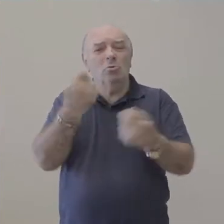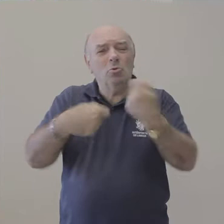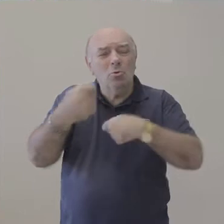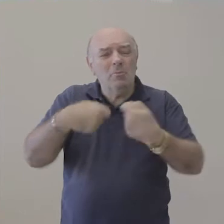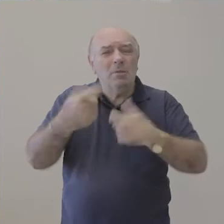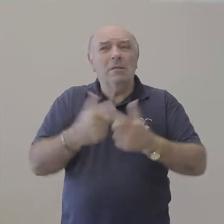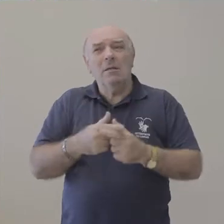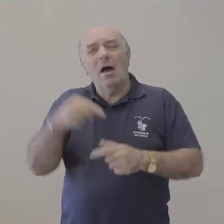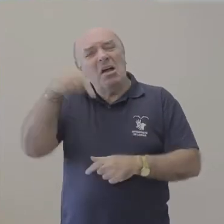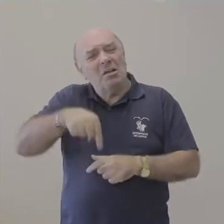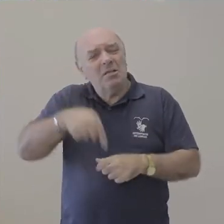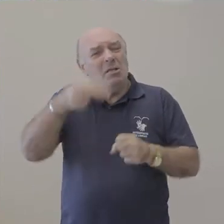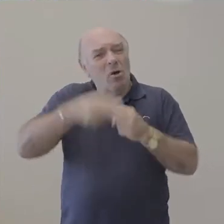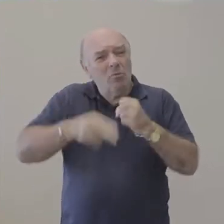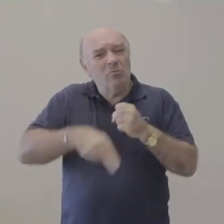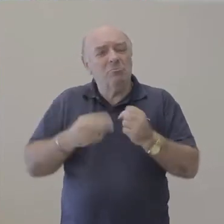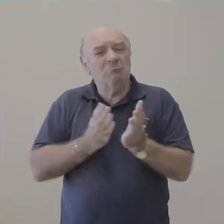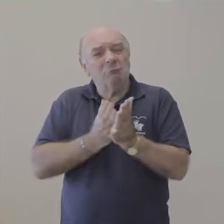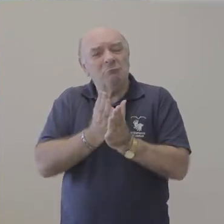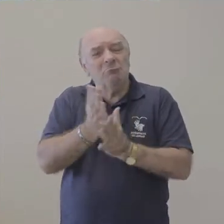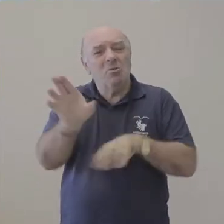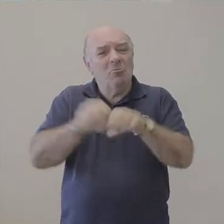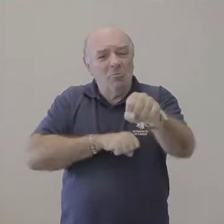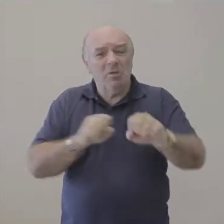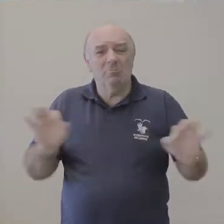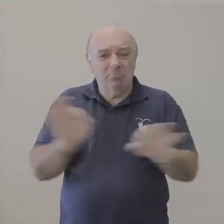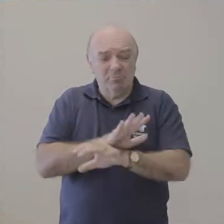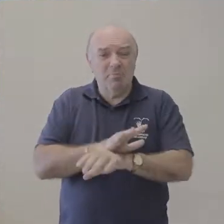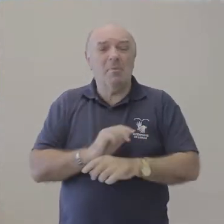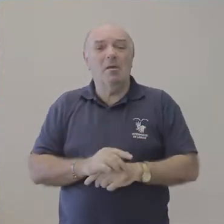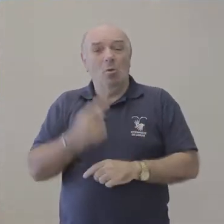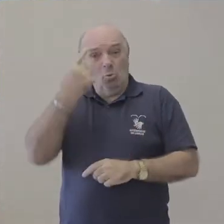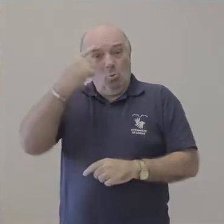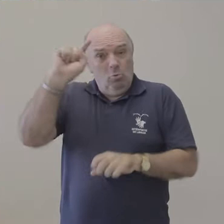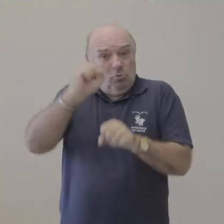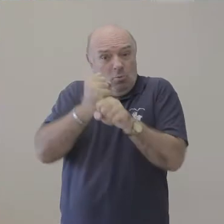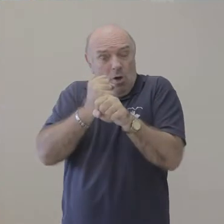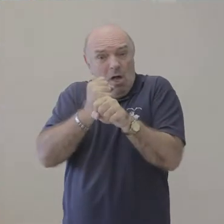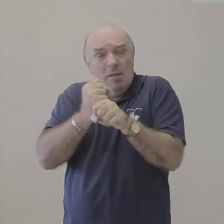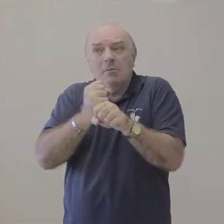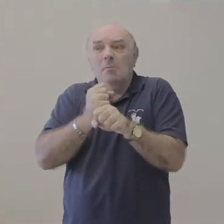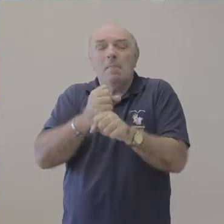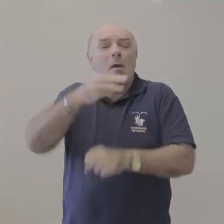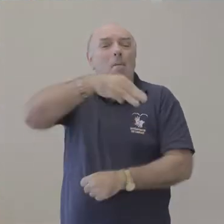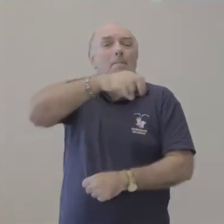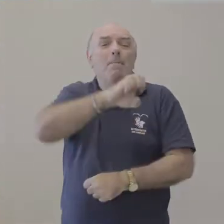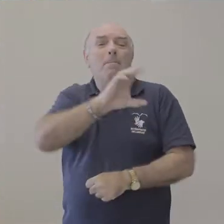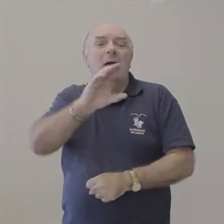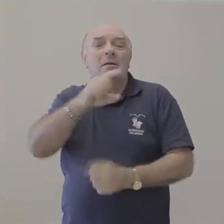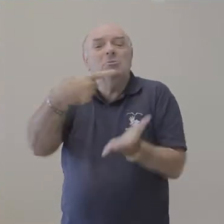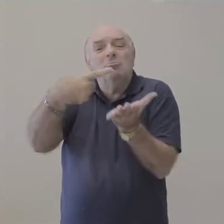fiz meu curso de Economia todo aqui na universidade. No último ano, a universidade, aliás, o MEC tinha um